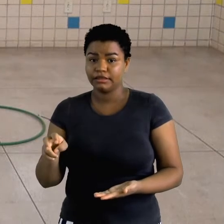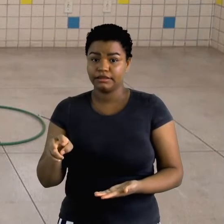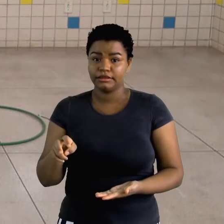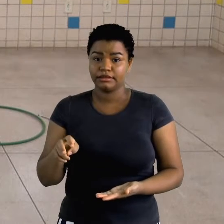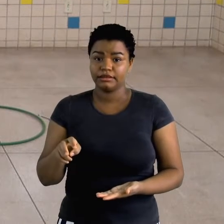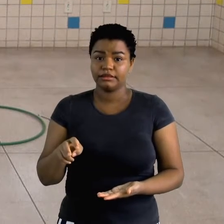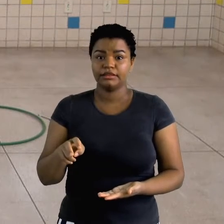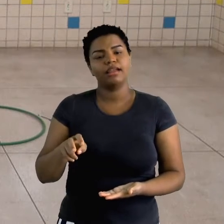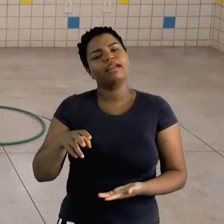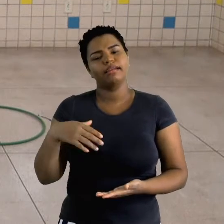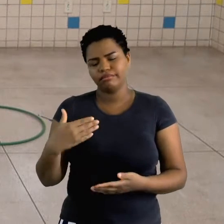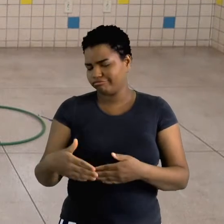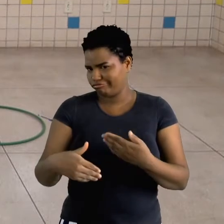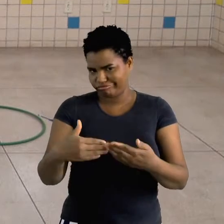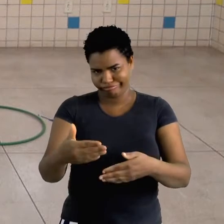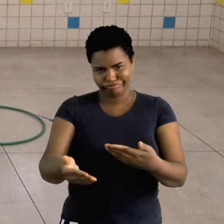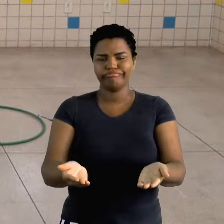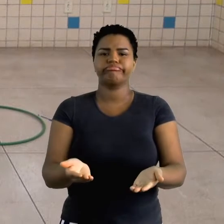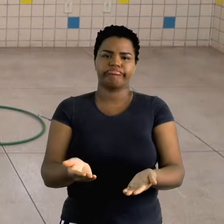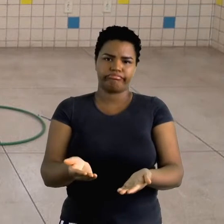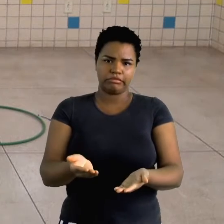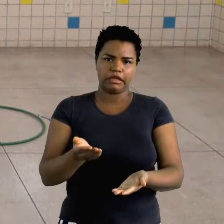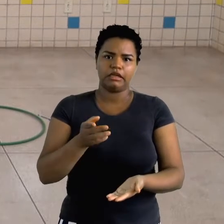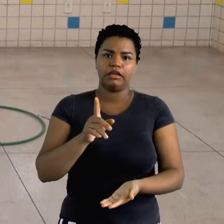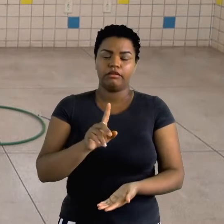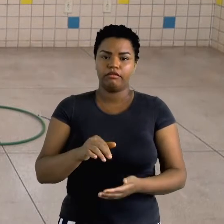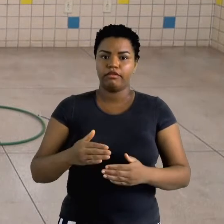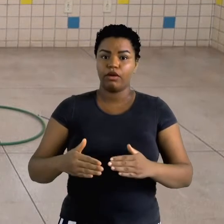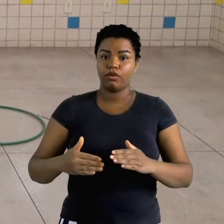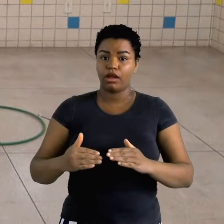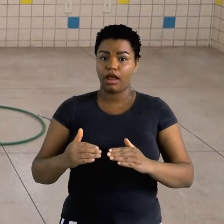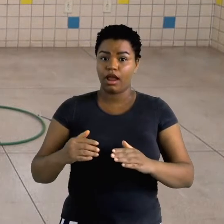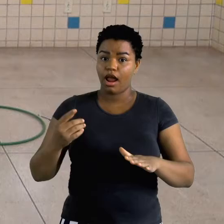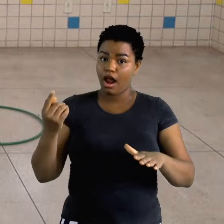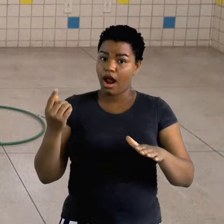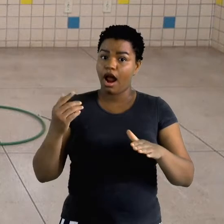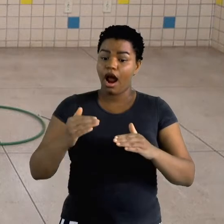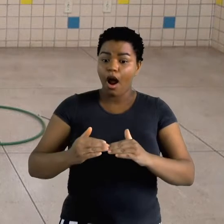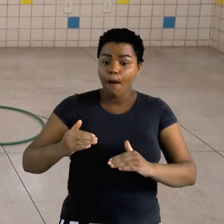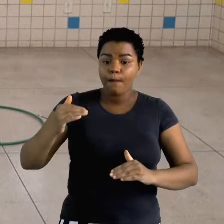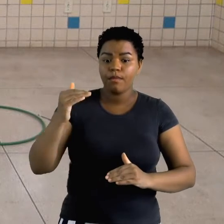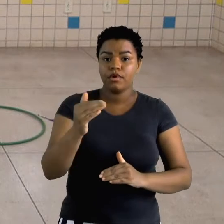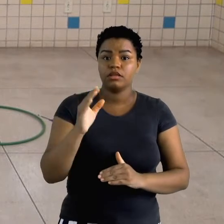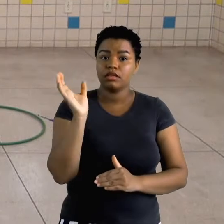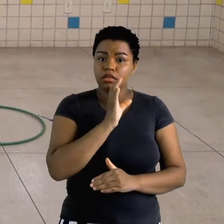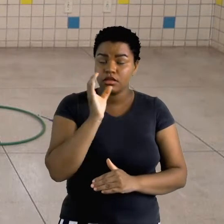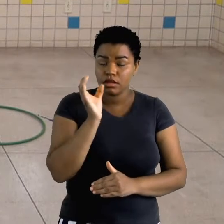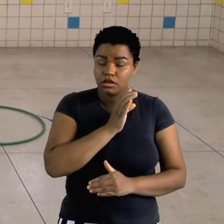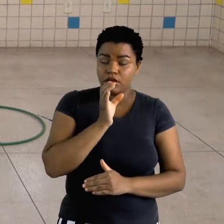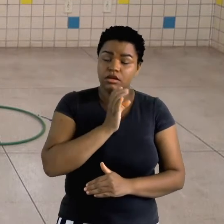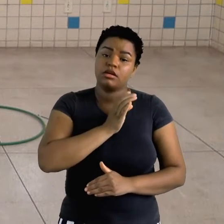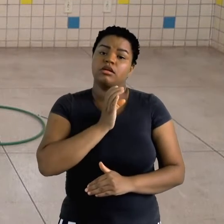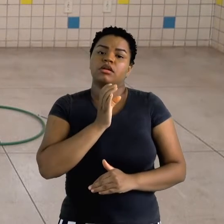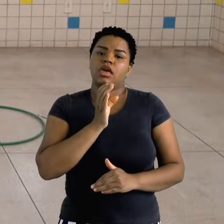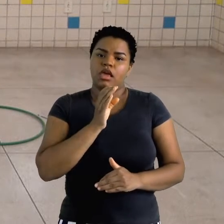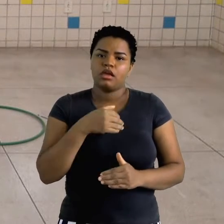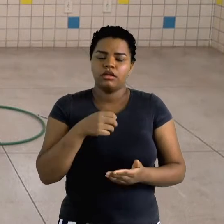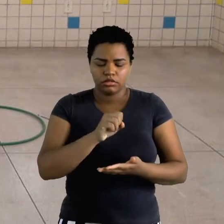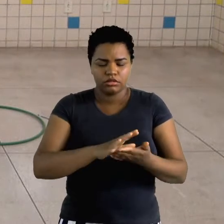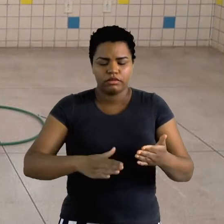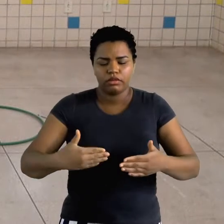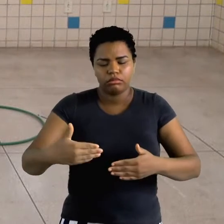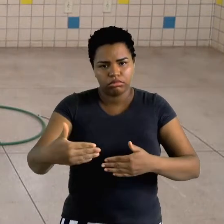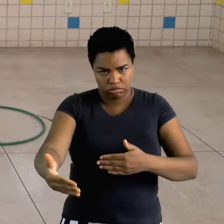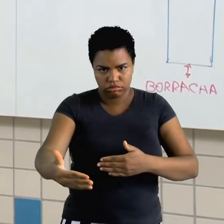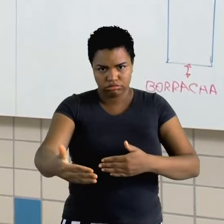E assim sucessivamente você vai aumentando a velocidade de acordo com que a atividade vai acontecendo.